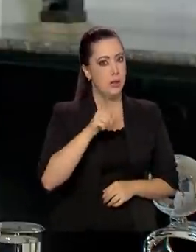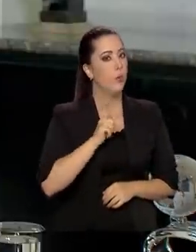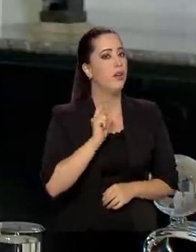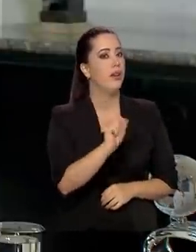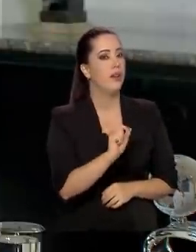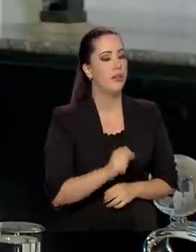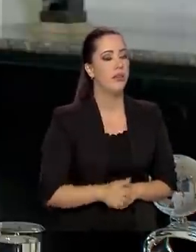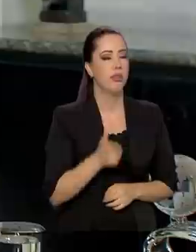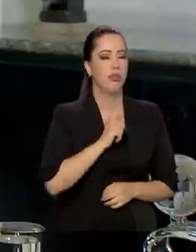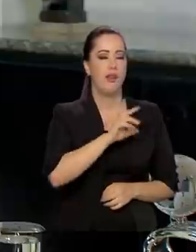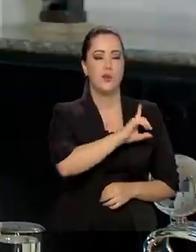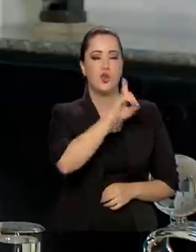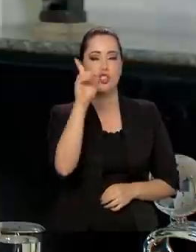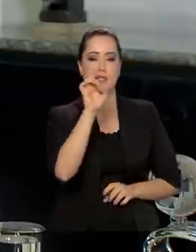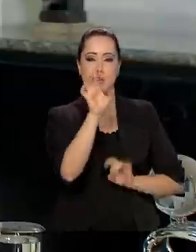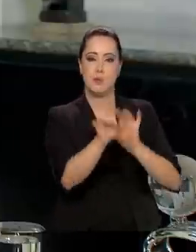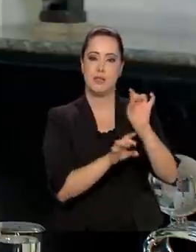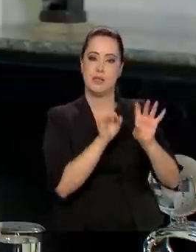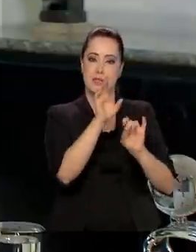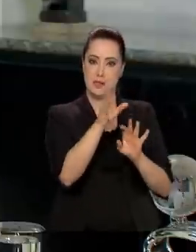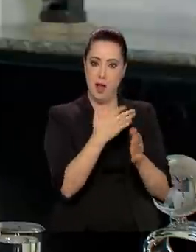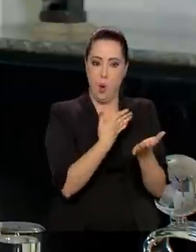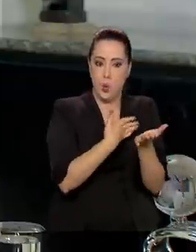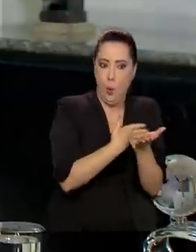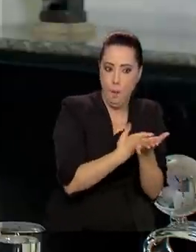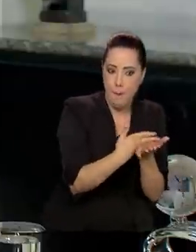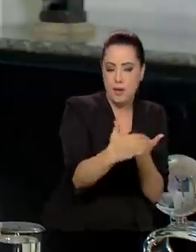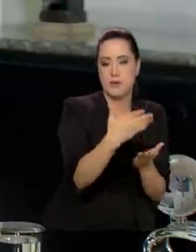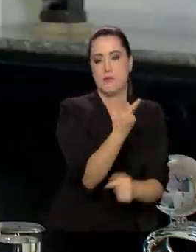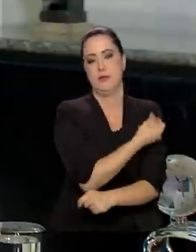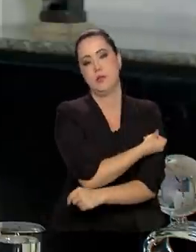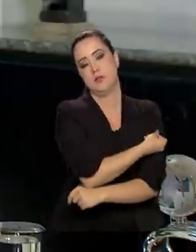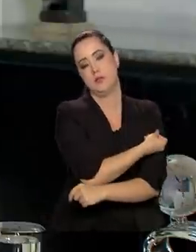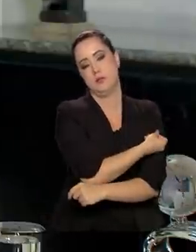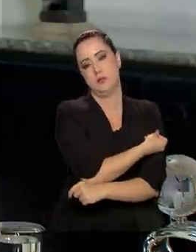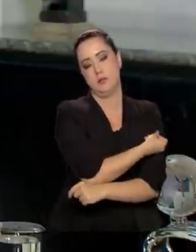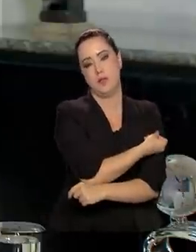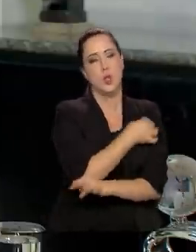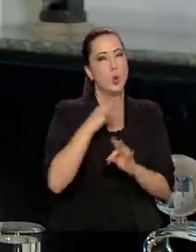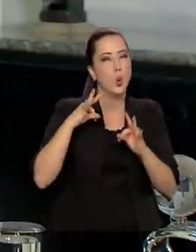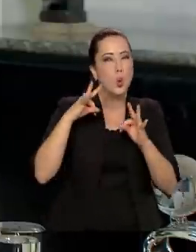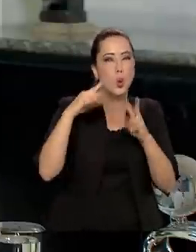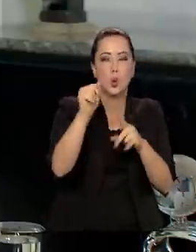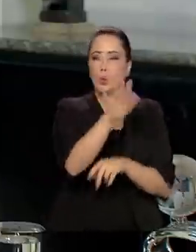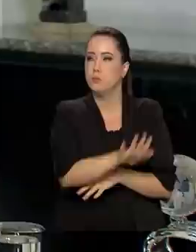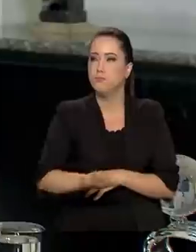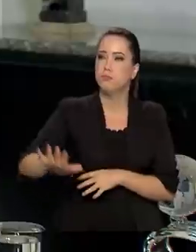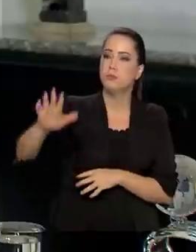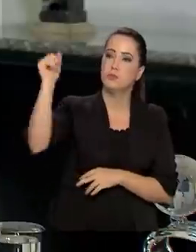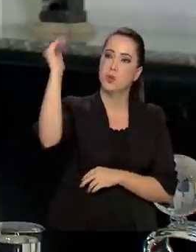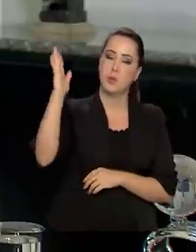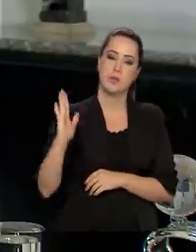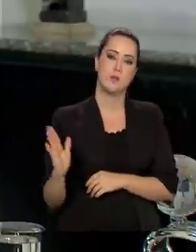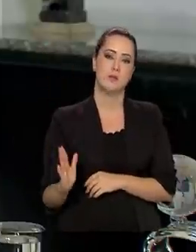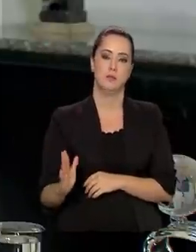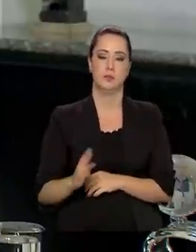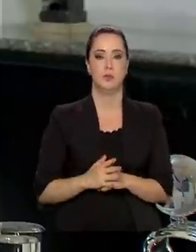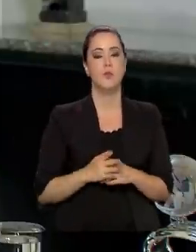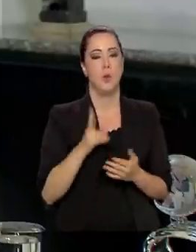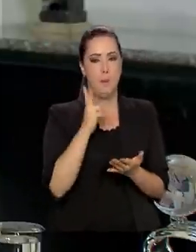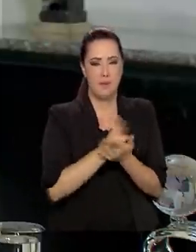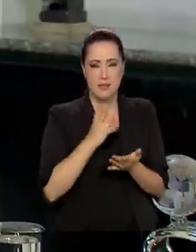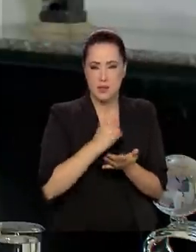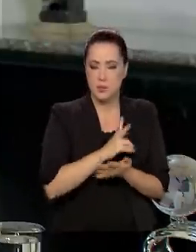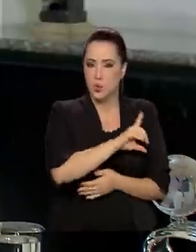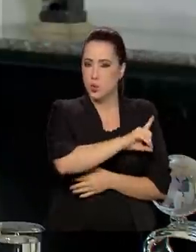de início da vacinação, que ocorrerá simultaneamente em todos os Estados da Federação,